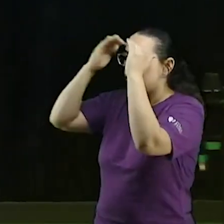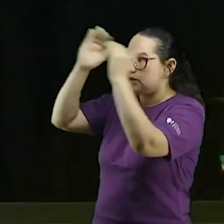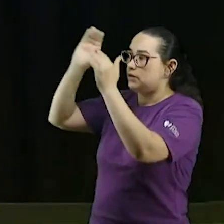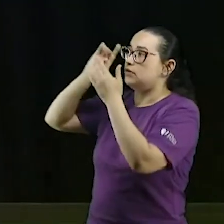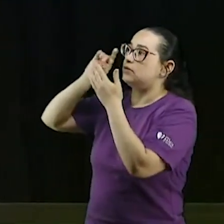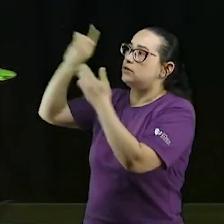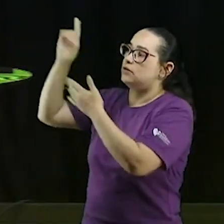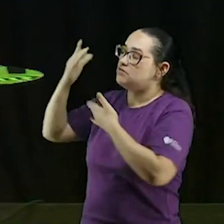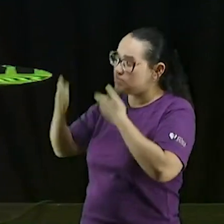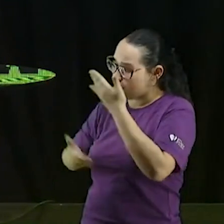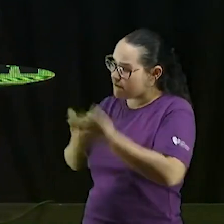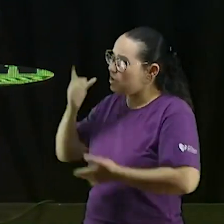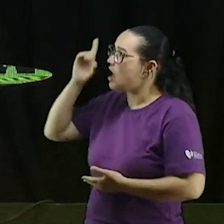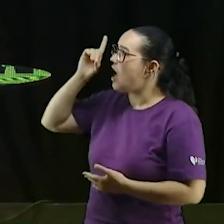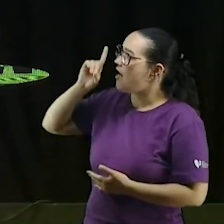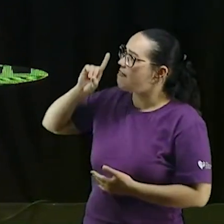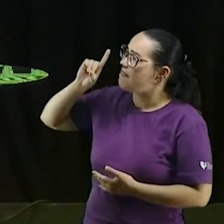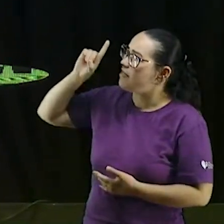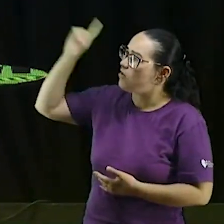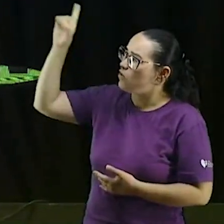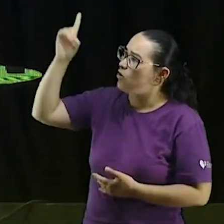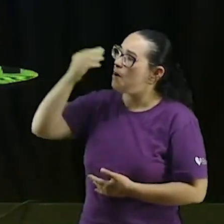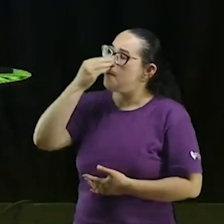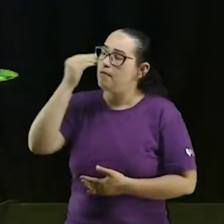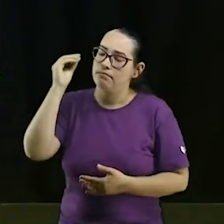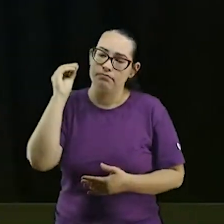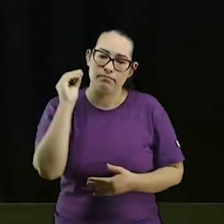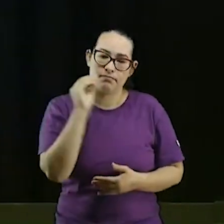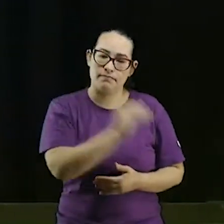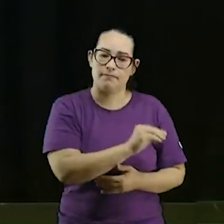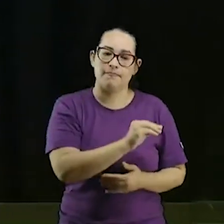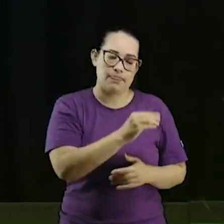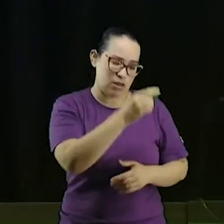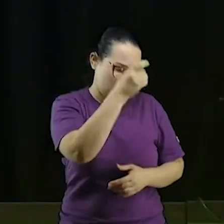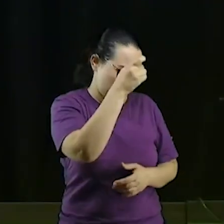sirva a Deus mas roube a Deus